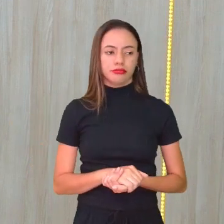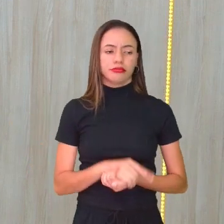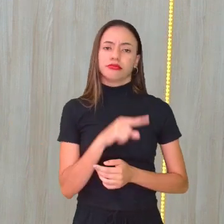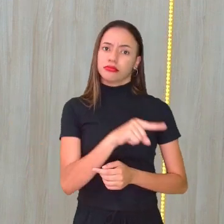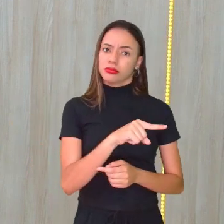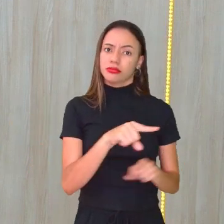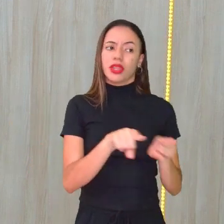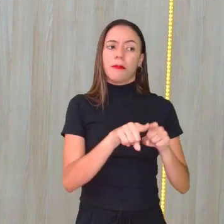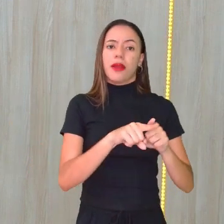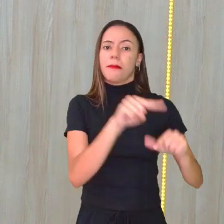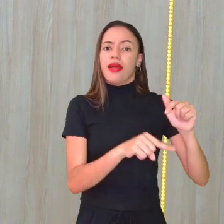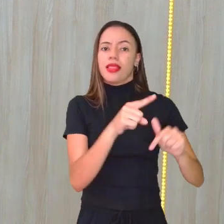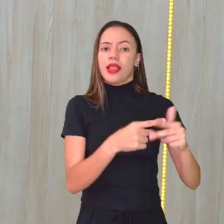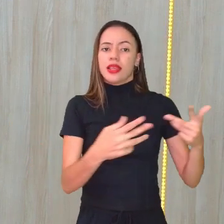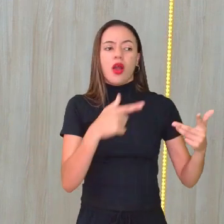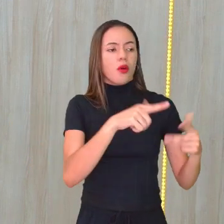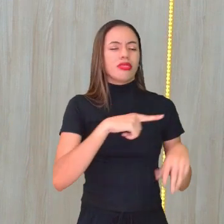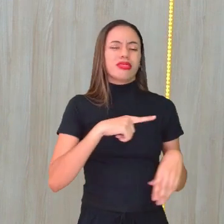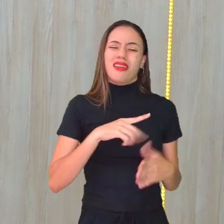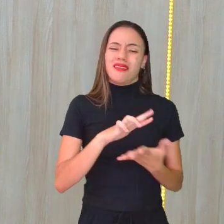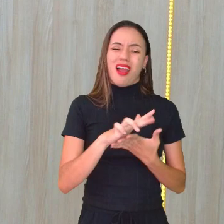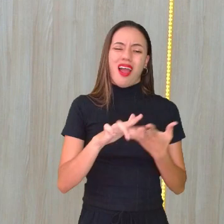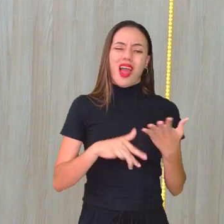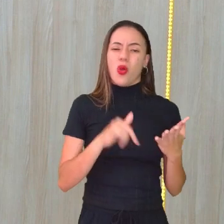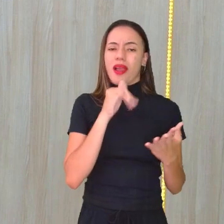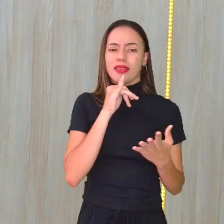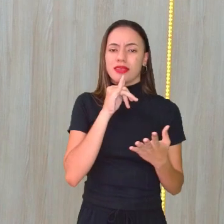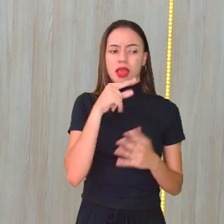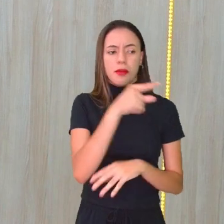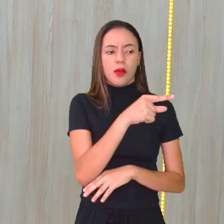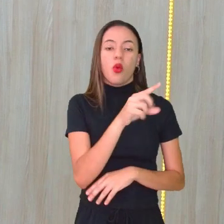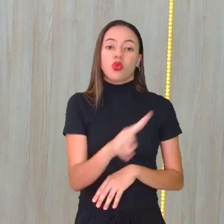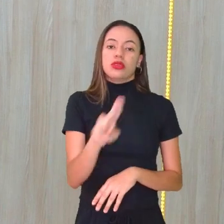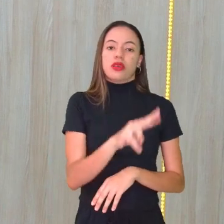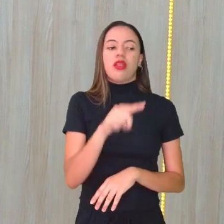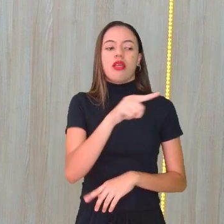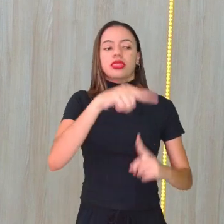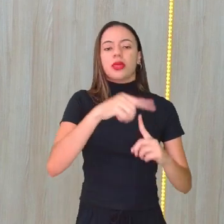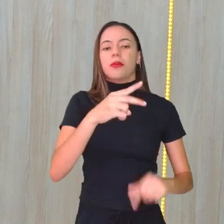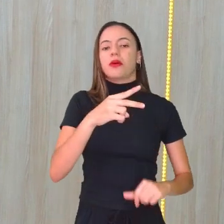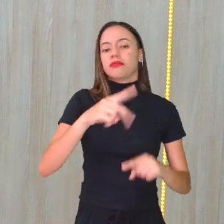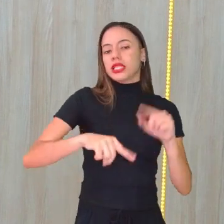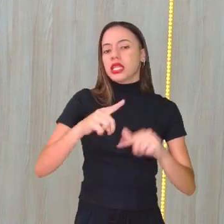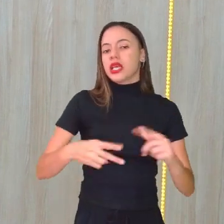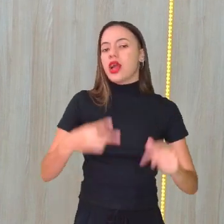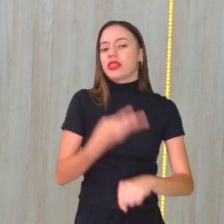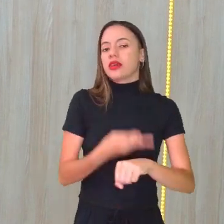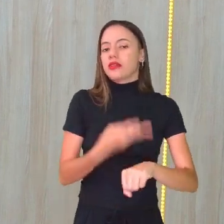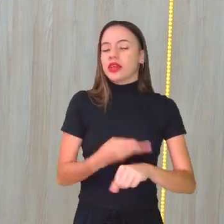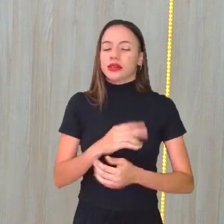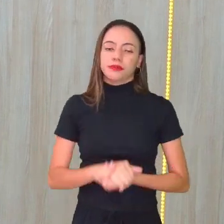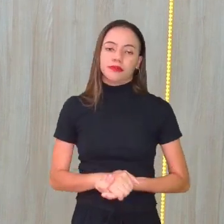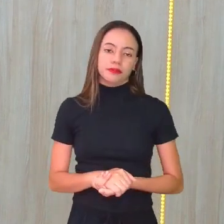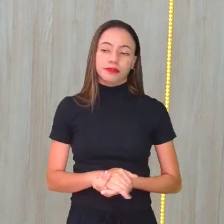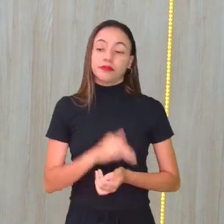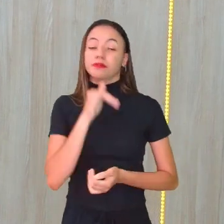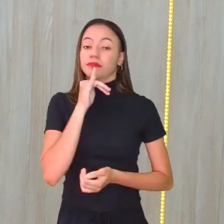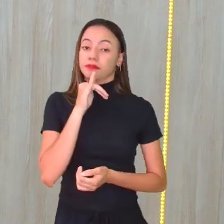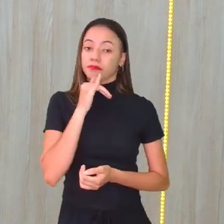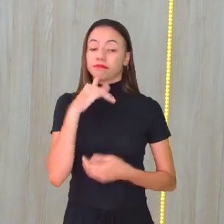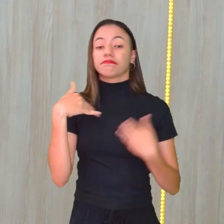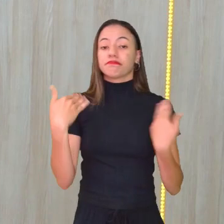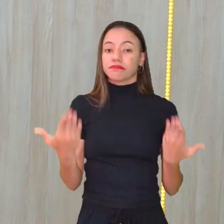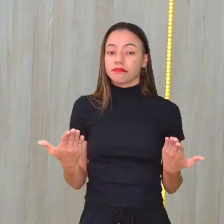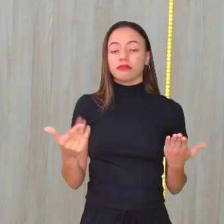várias vezes. Nós temos vários exemplos com os materiais de vidro. Aí, pensando sobre isso aí,